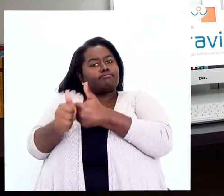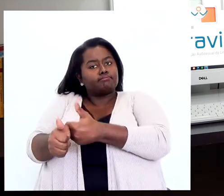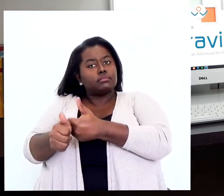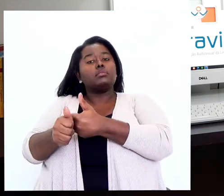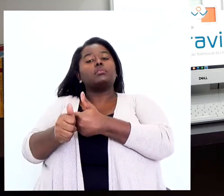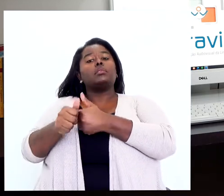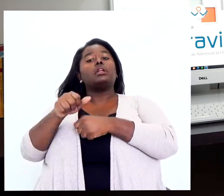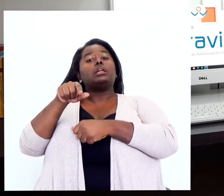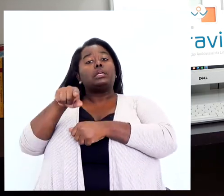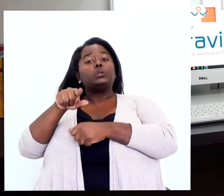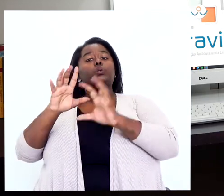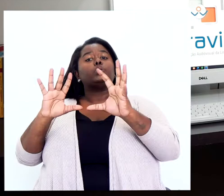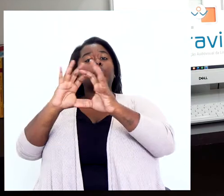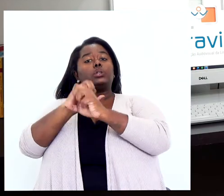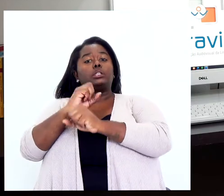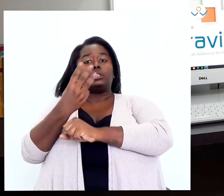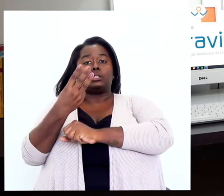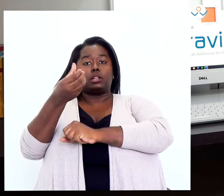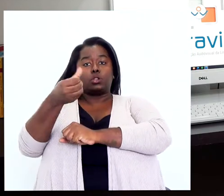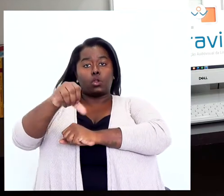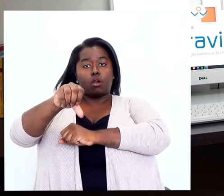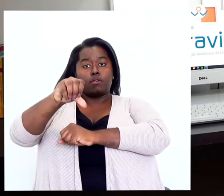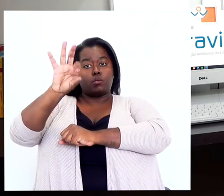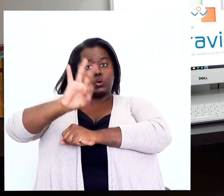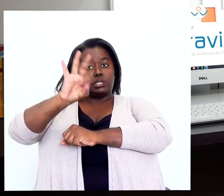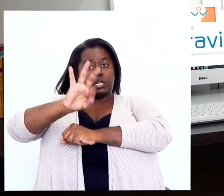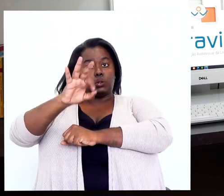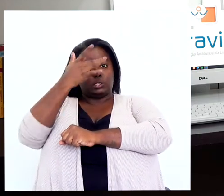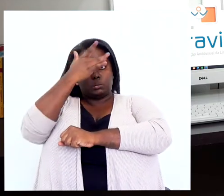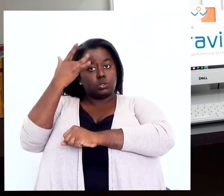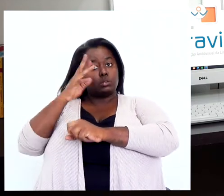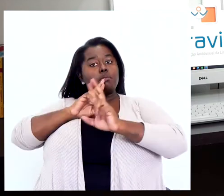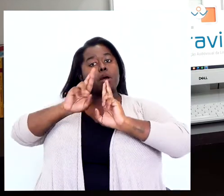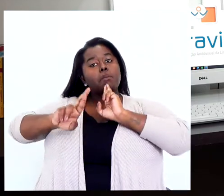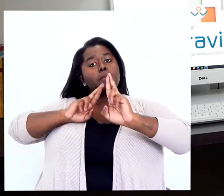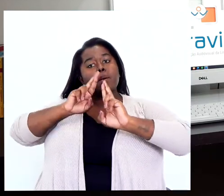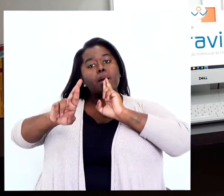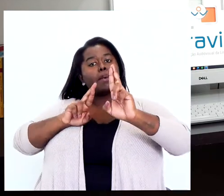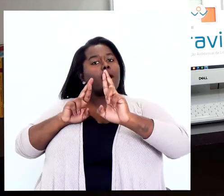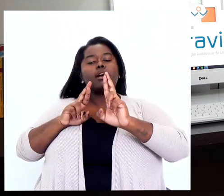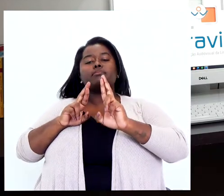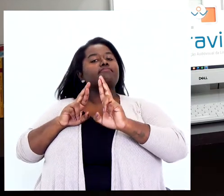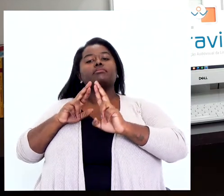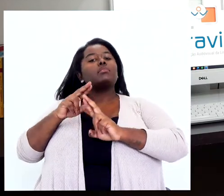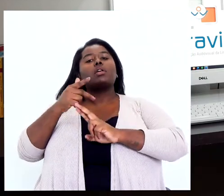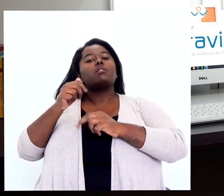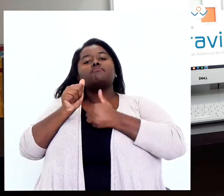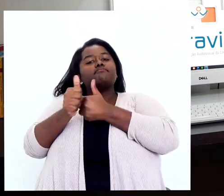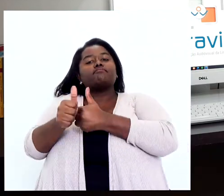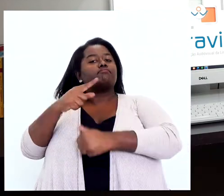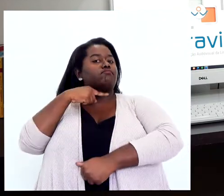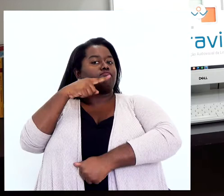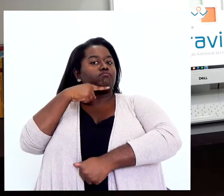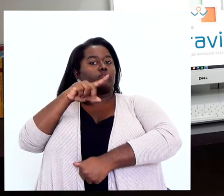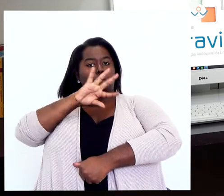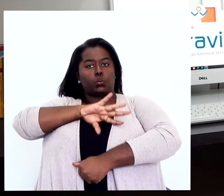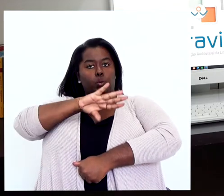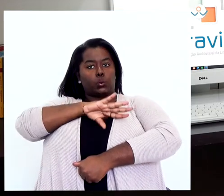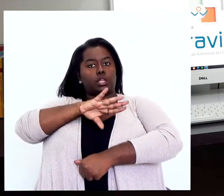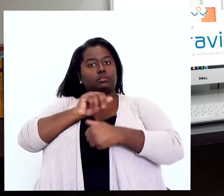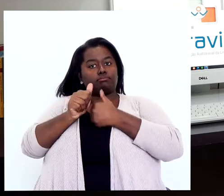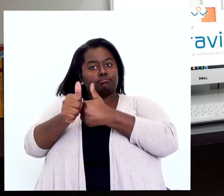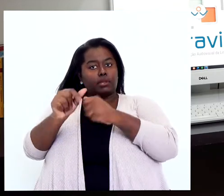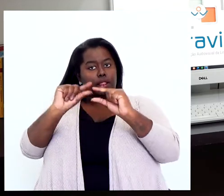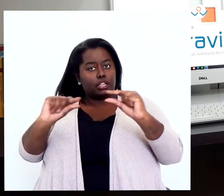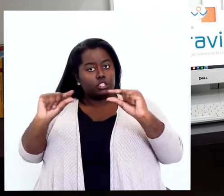e corresponde, então, a 39% dos respondentes não possuem domínio em língua portuguesa para acompanhar